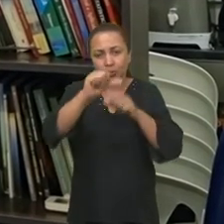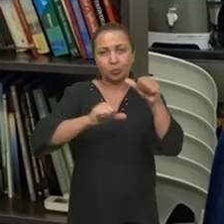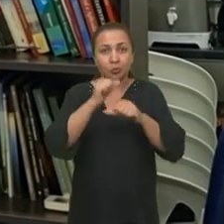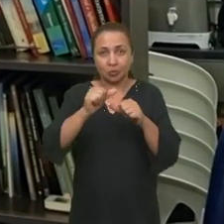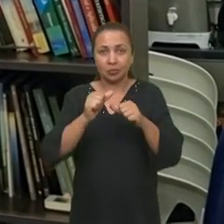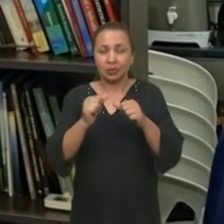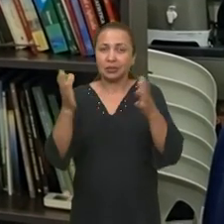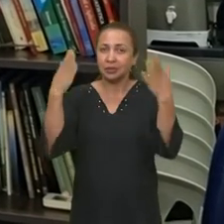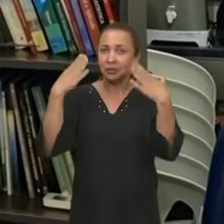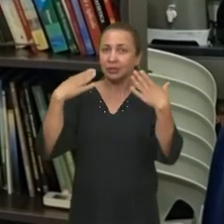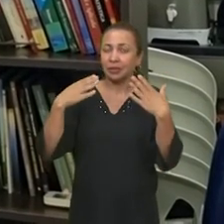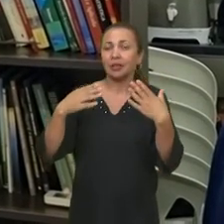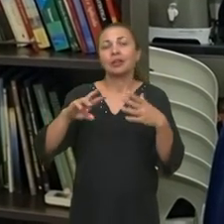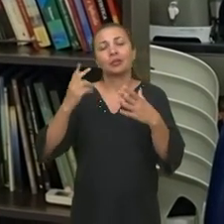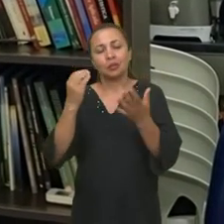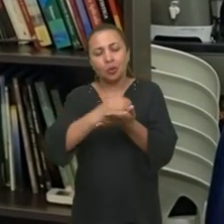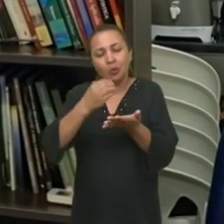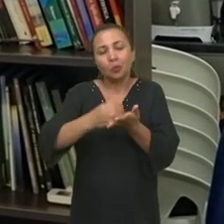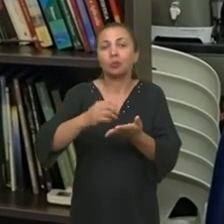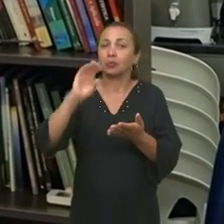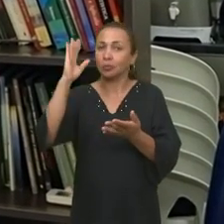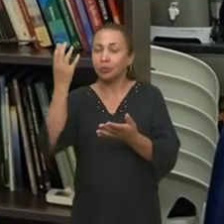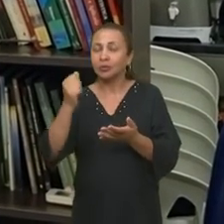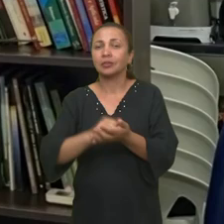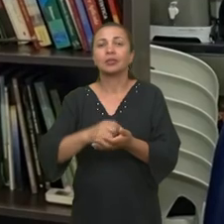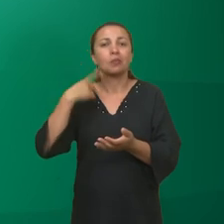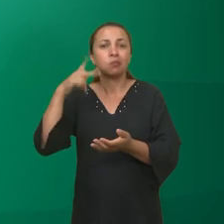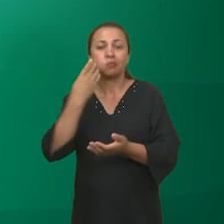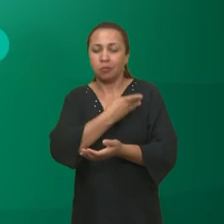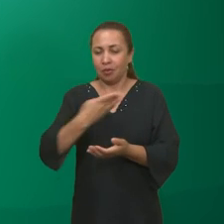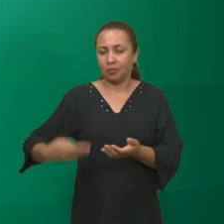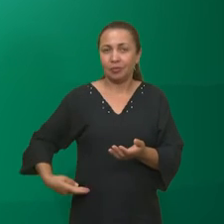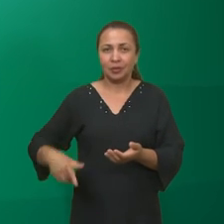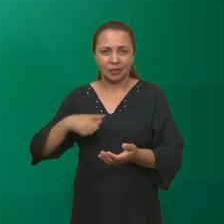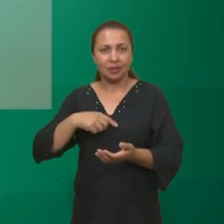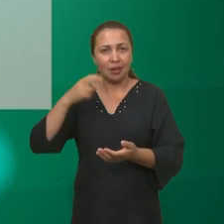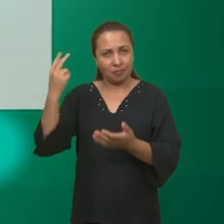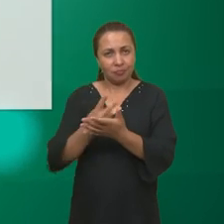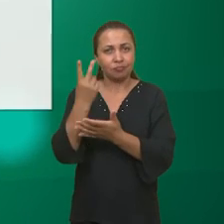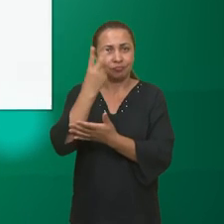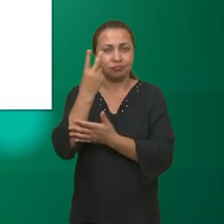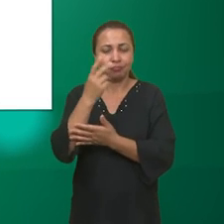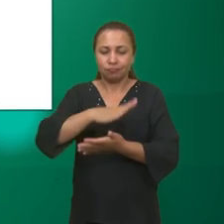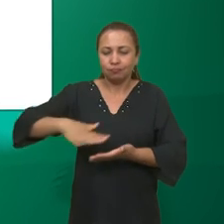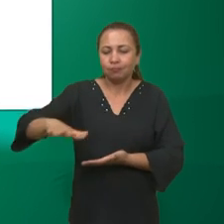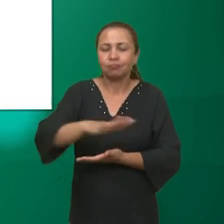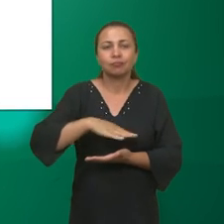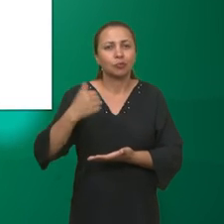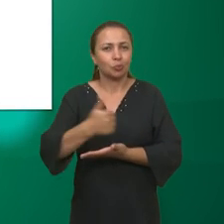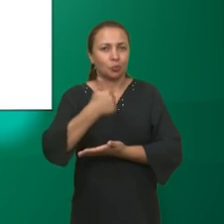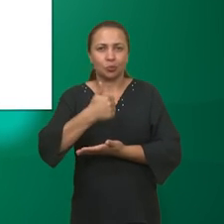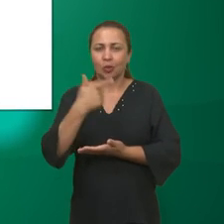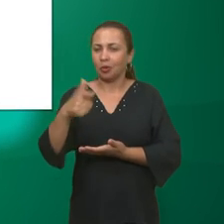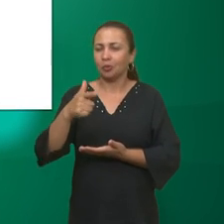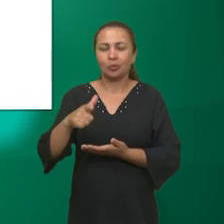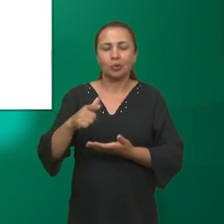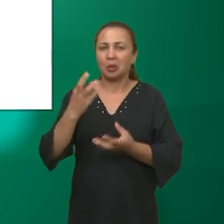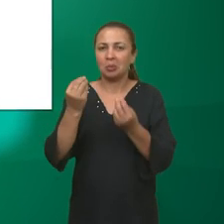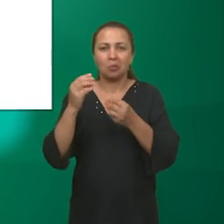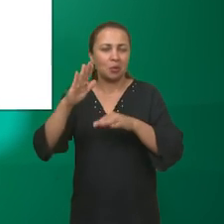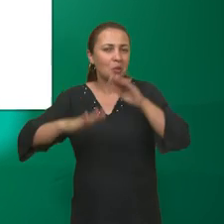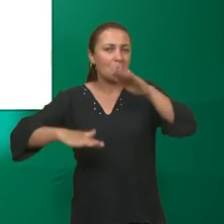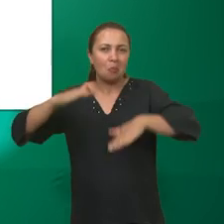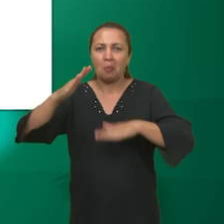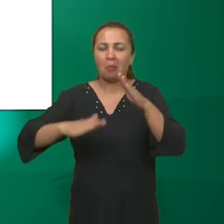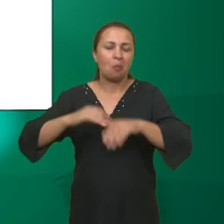acordos são cumpridos, as políticas públicas se fazem valer. Então, nesse cenário positivo, eu percebo que não ocorre